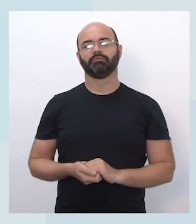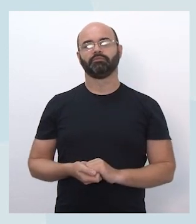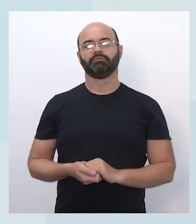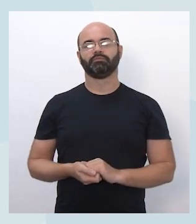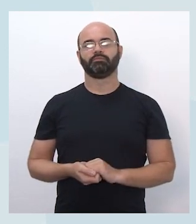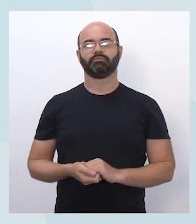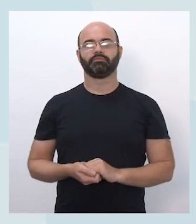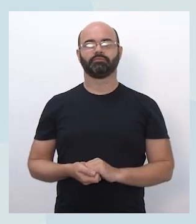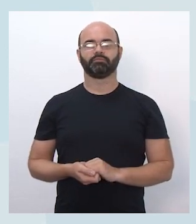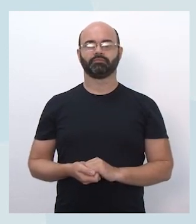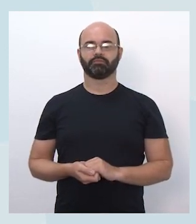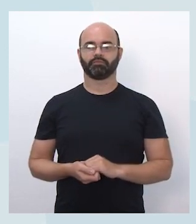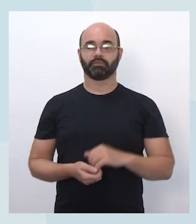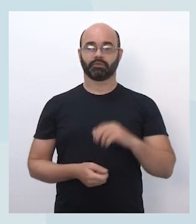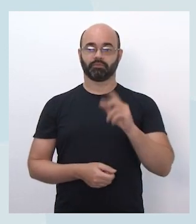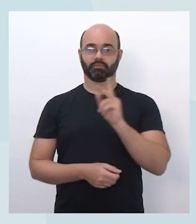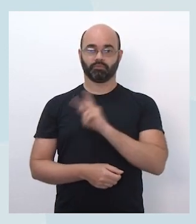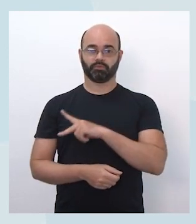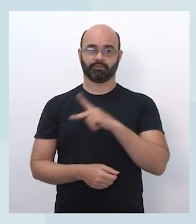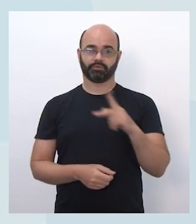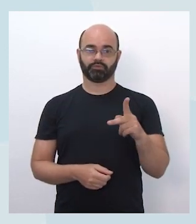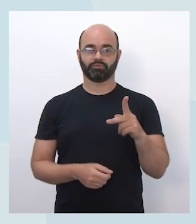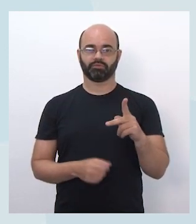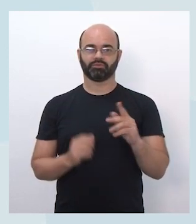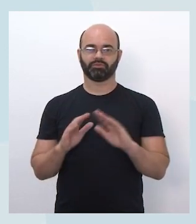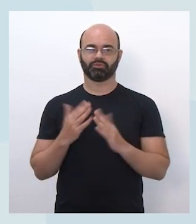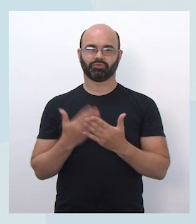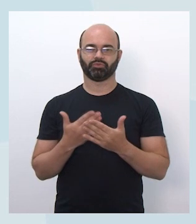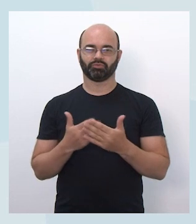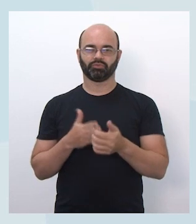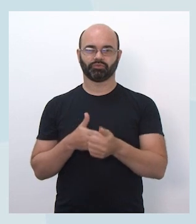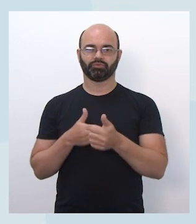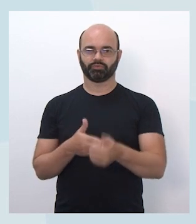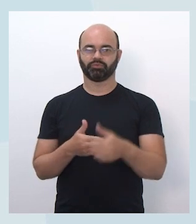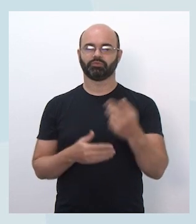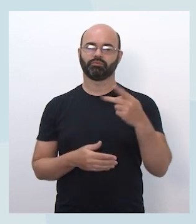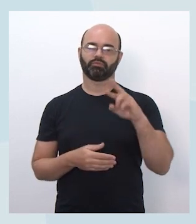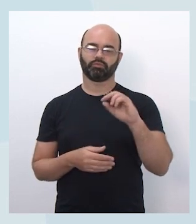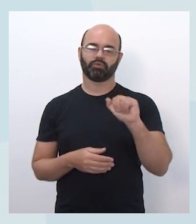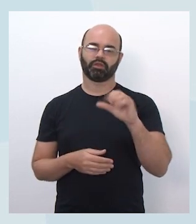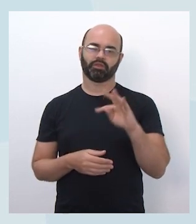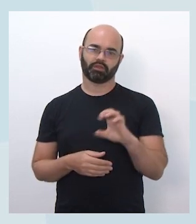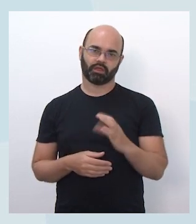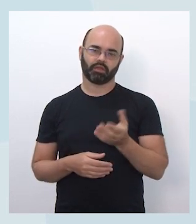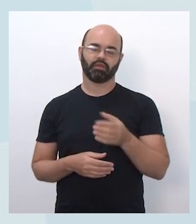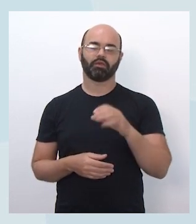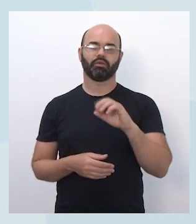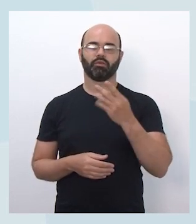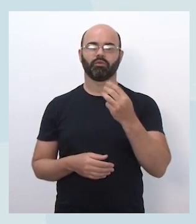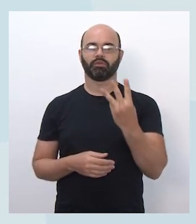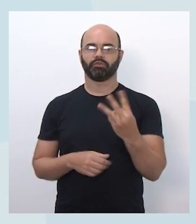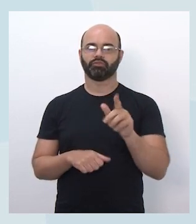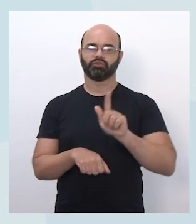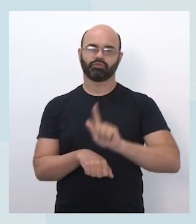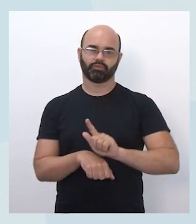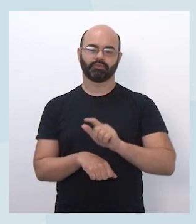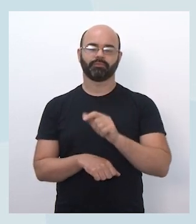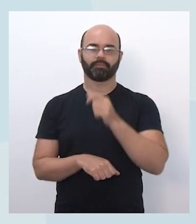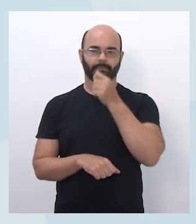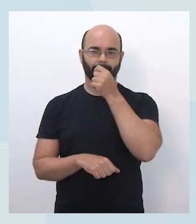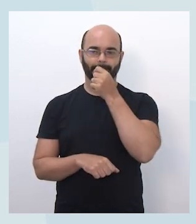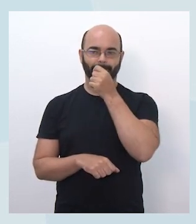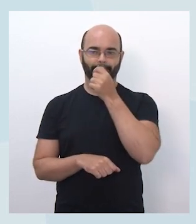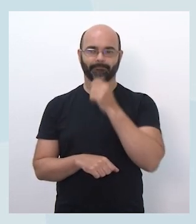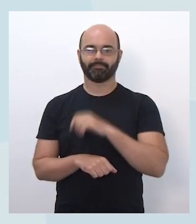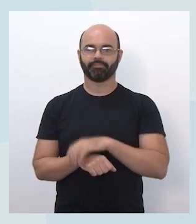orientadores de estudo, eles podem ajudar esse papel dos Proatec e do Trio Gestor de verificar e ter